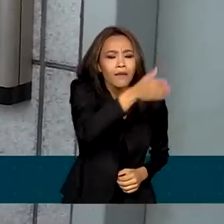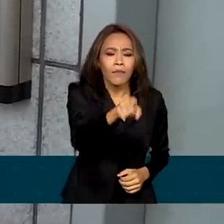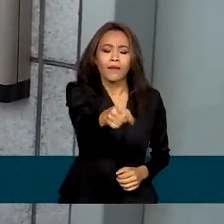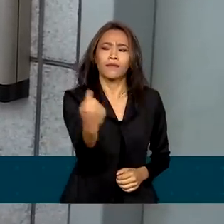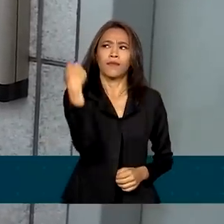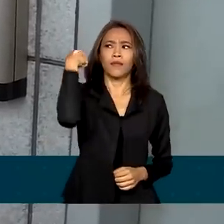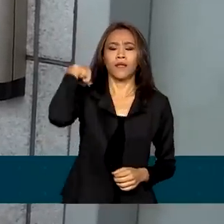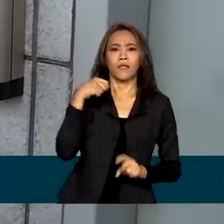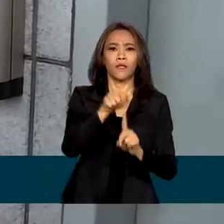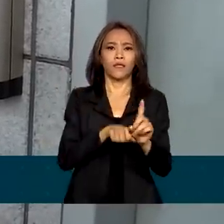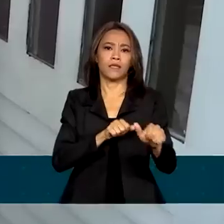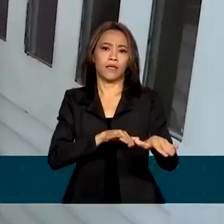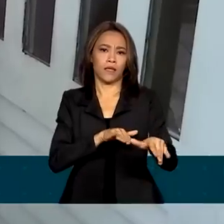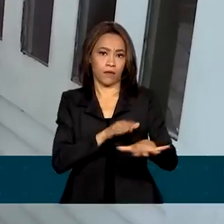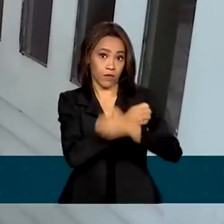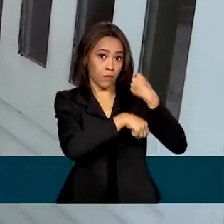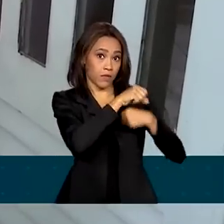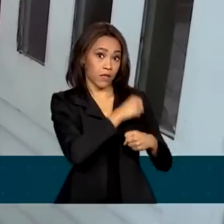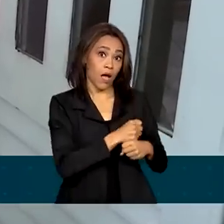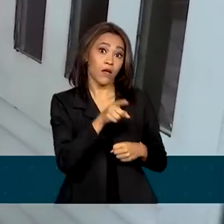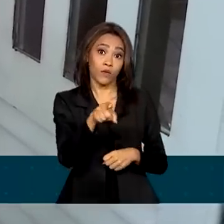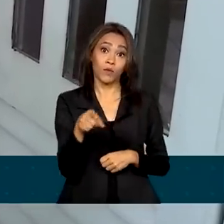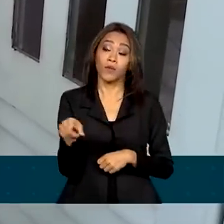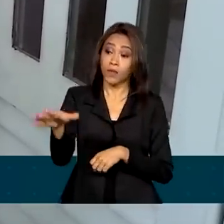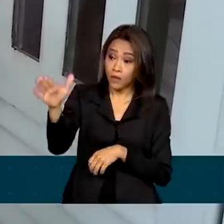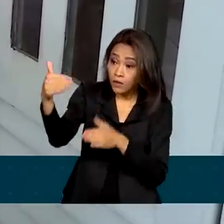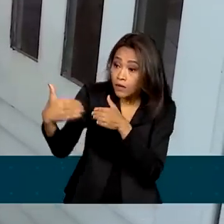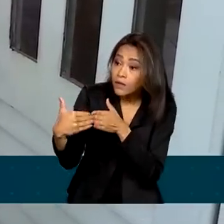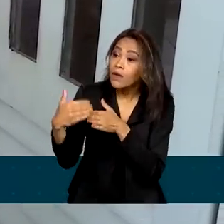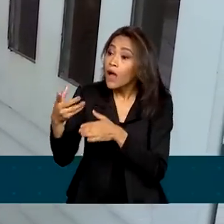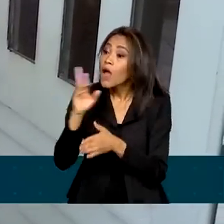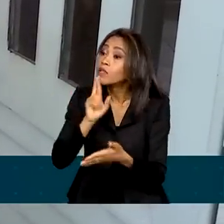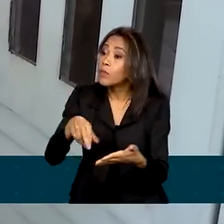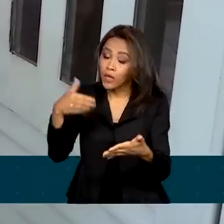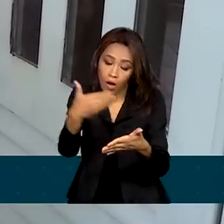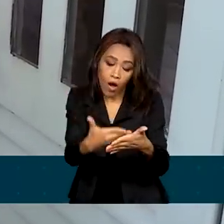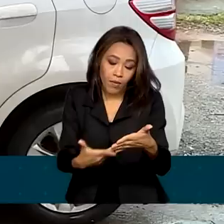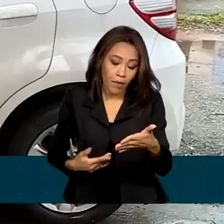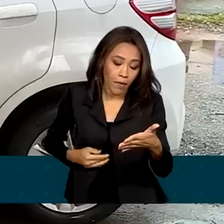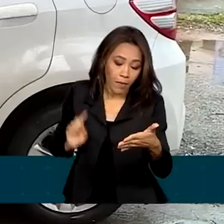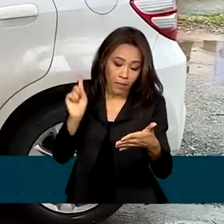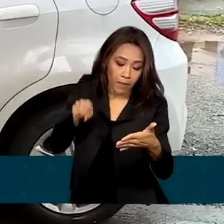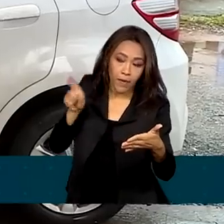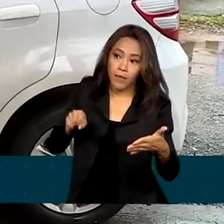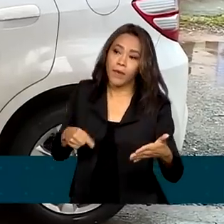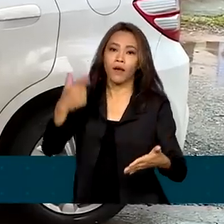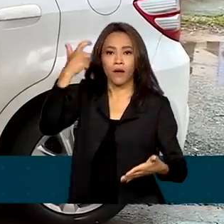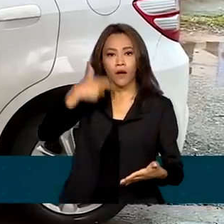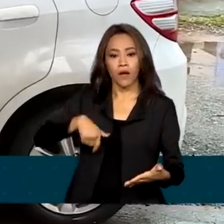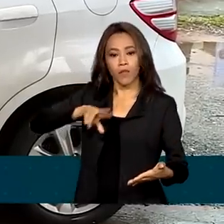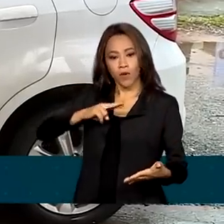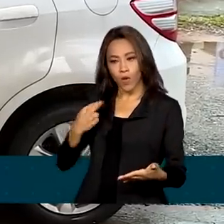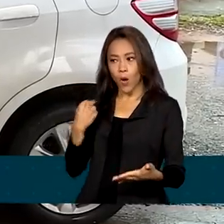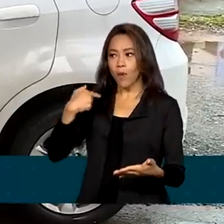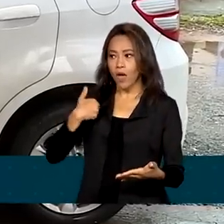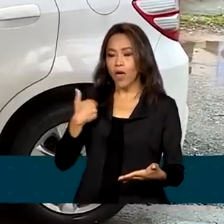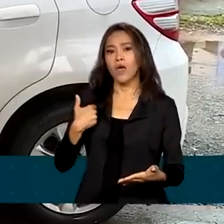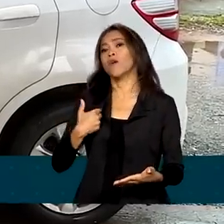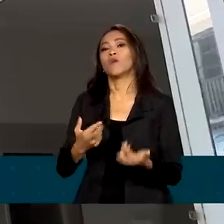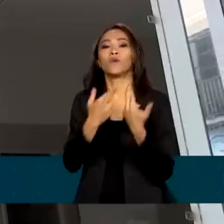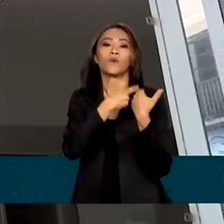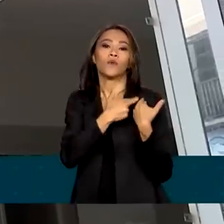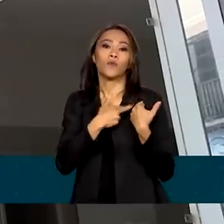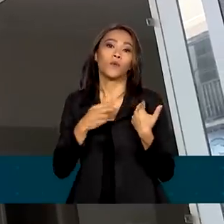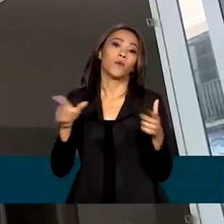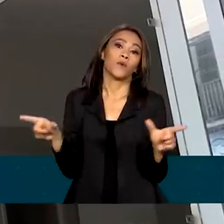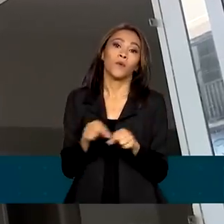setembro do ano passado convencer os brasileiros a responderem o censo. Eu me chamo Áurea, eu sou recenseadora do IBGE.